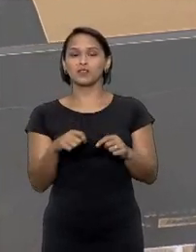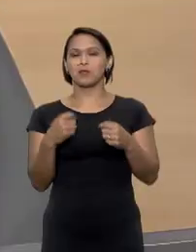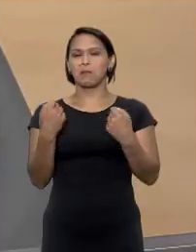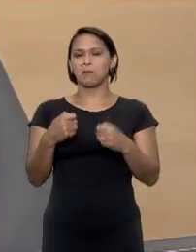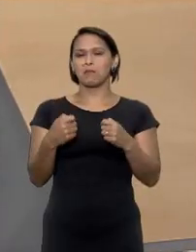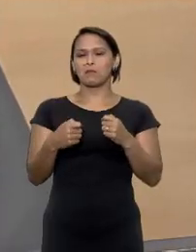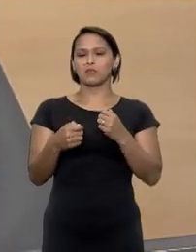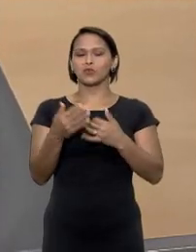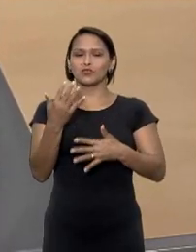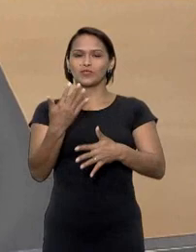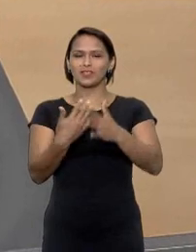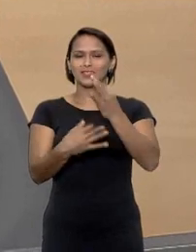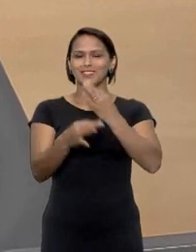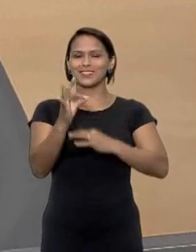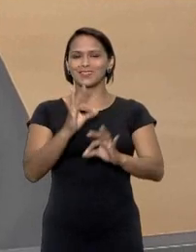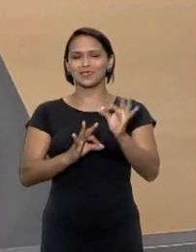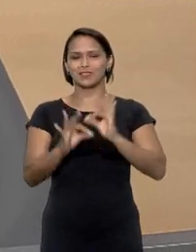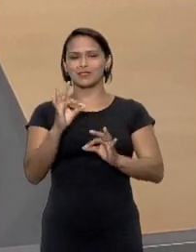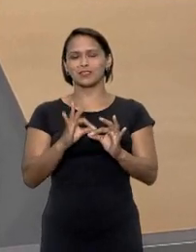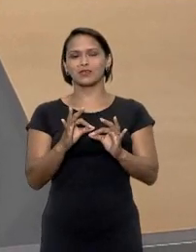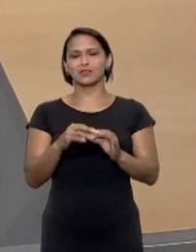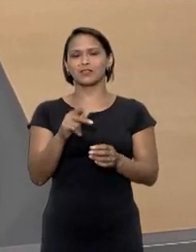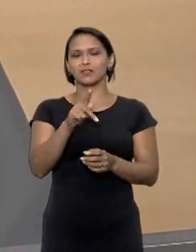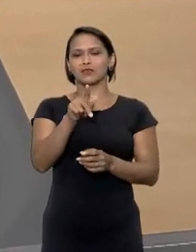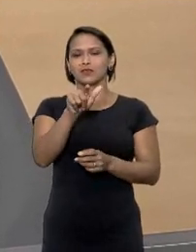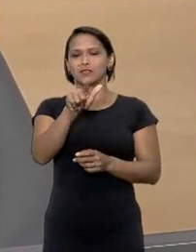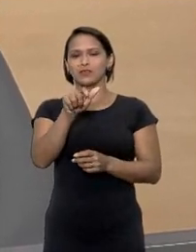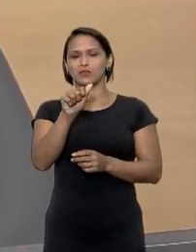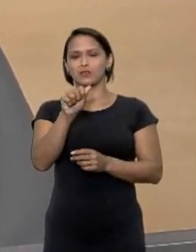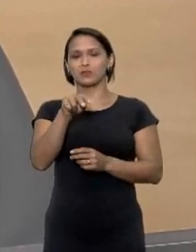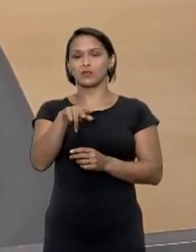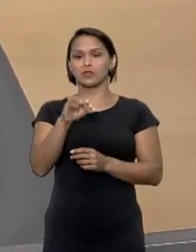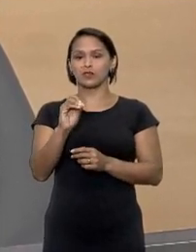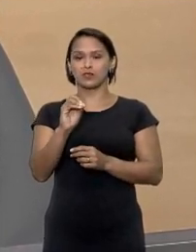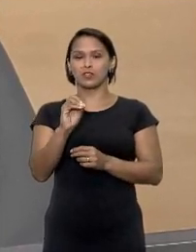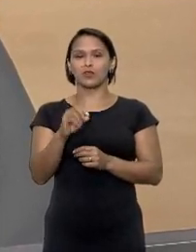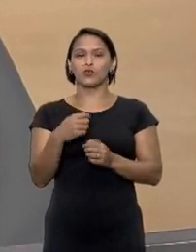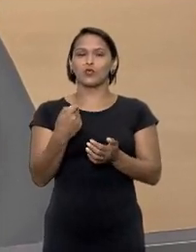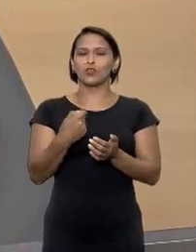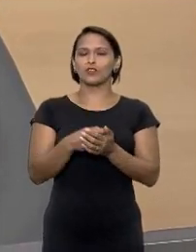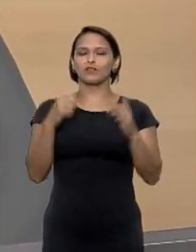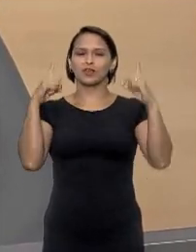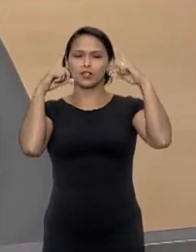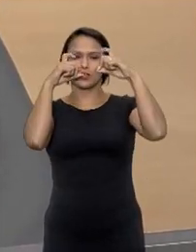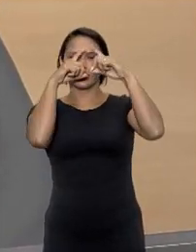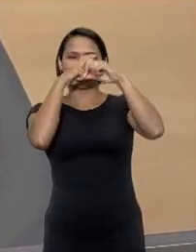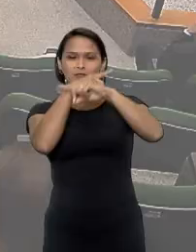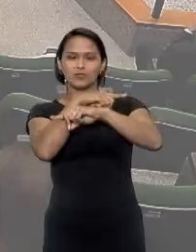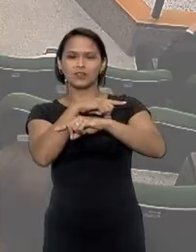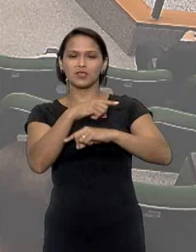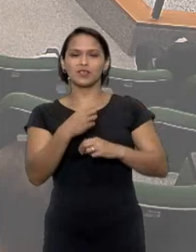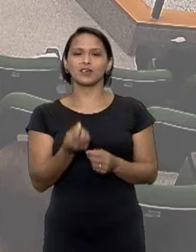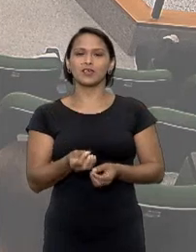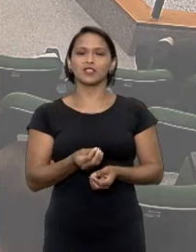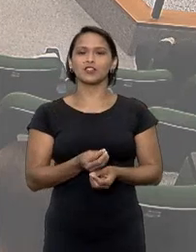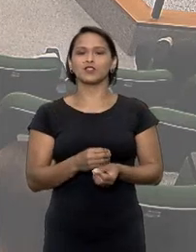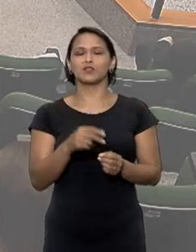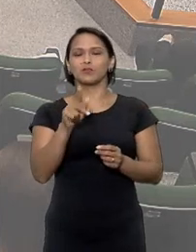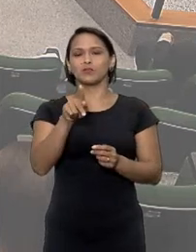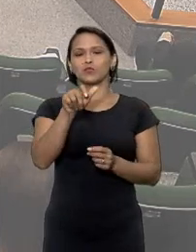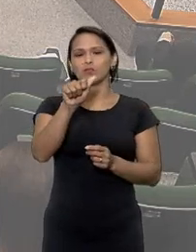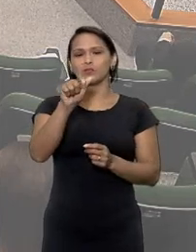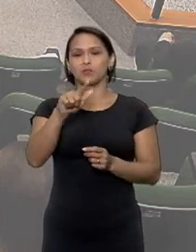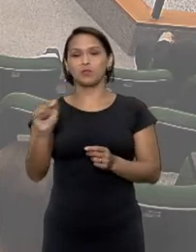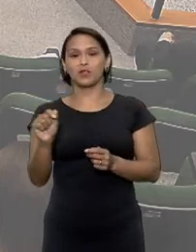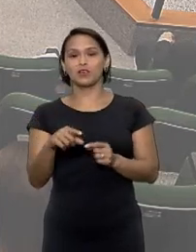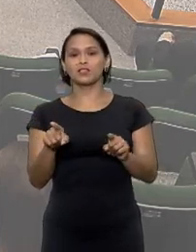casos pode trazer desequilíbrio econômico financeiro dos planos o que prejudicaria os segurados e a própria viabilidade do sistema